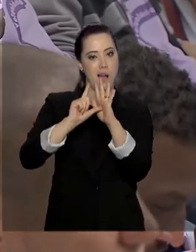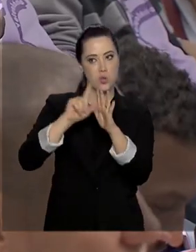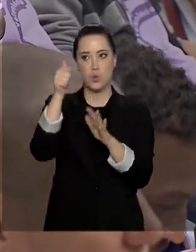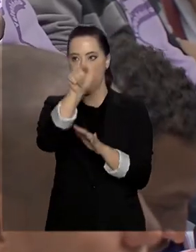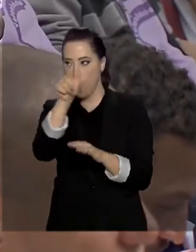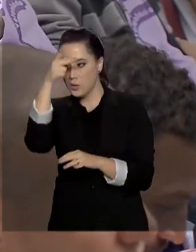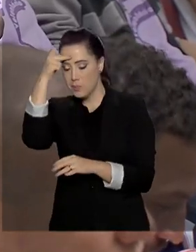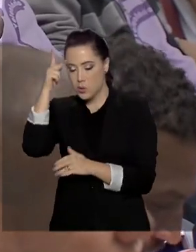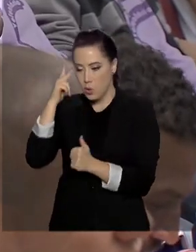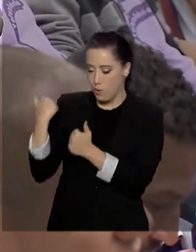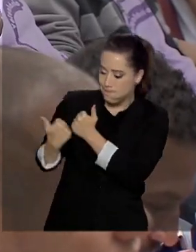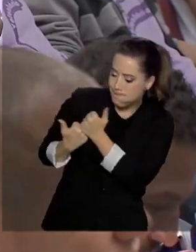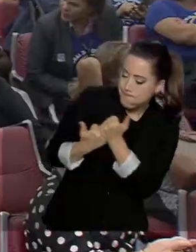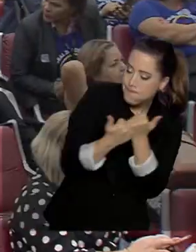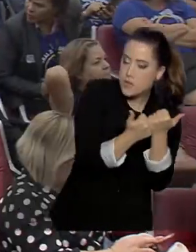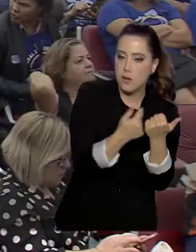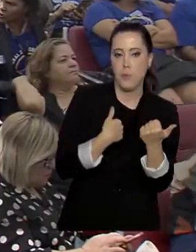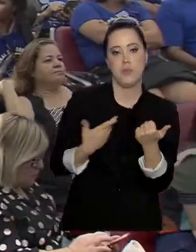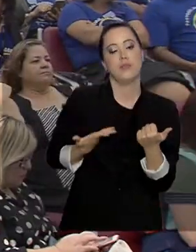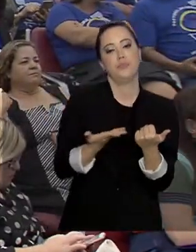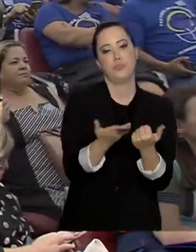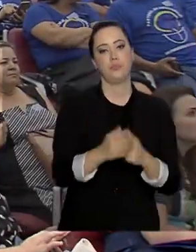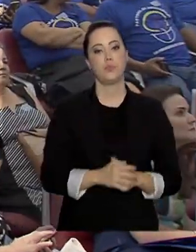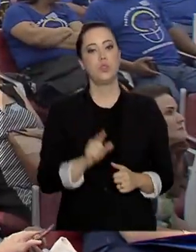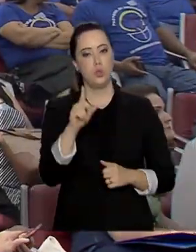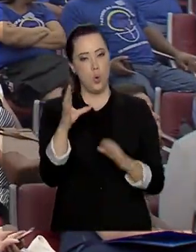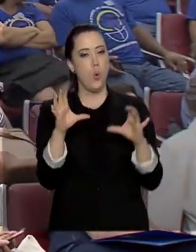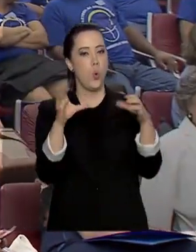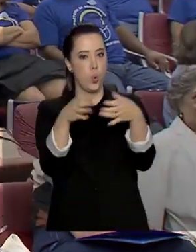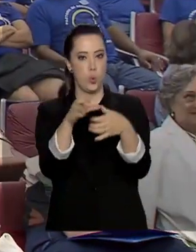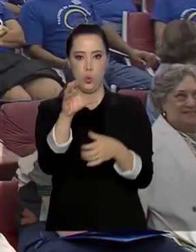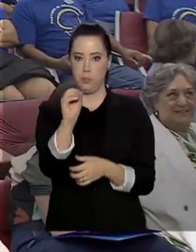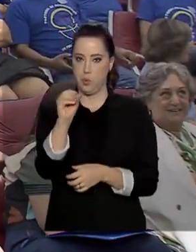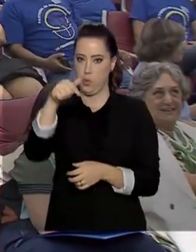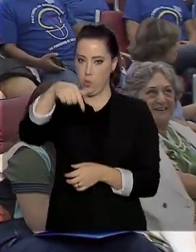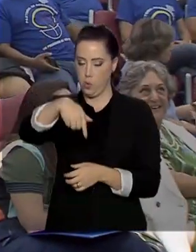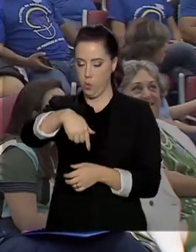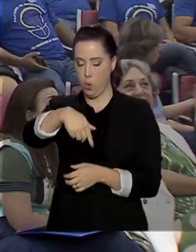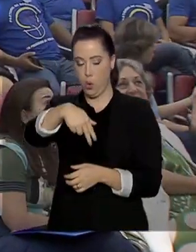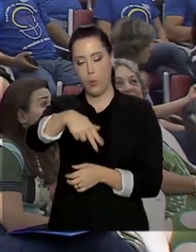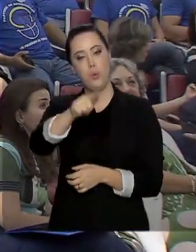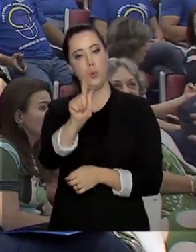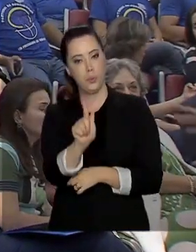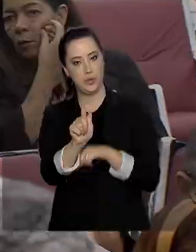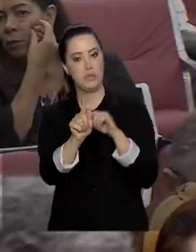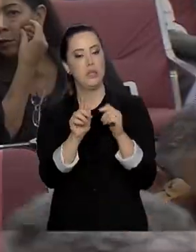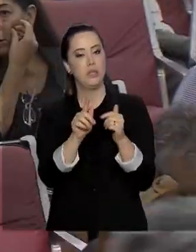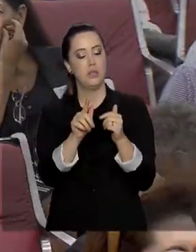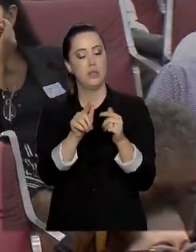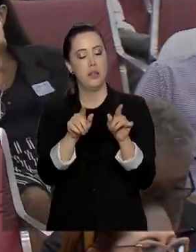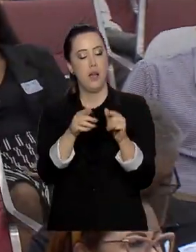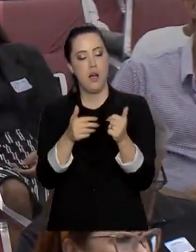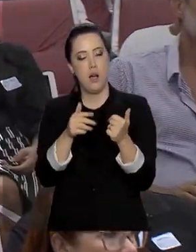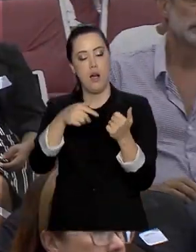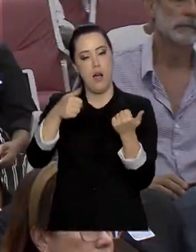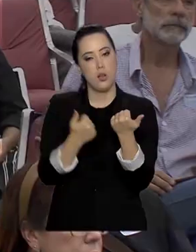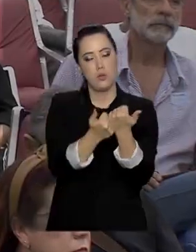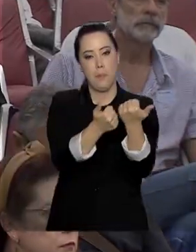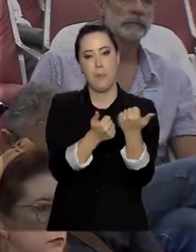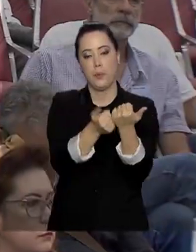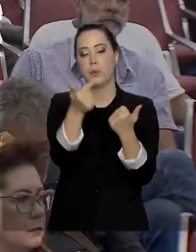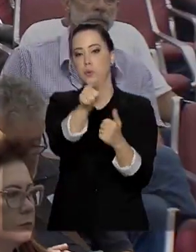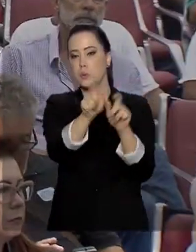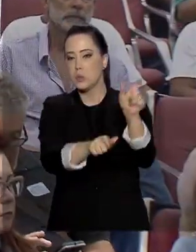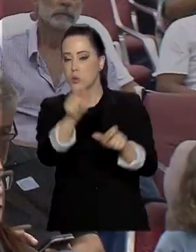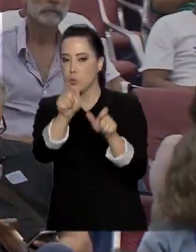Assim como a ONG que ajudou Clayton, no Brasil existem grupos filantrópicos de apoio a pessoas que vivem essa realidade diariamente. E